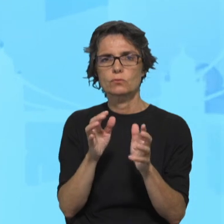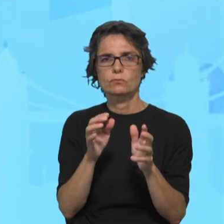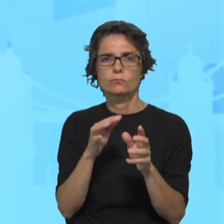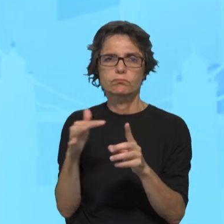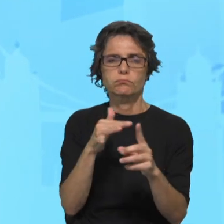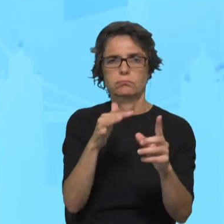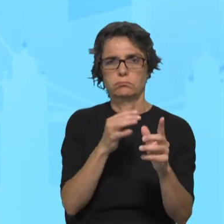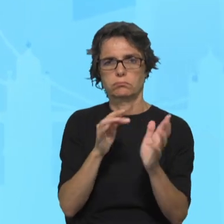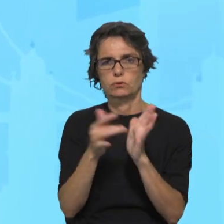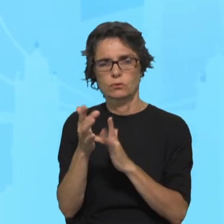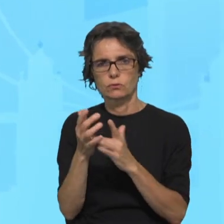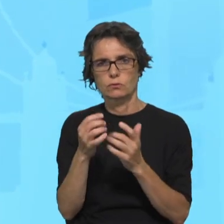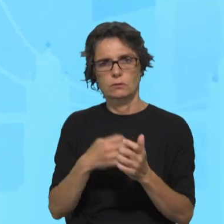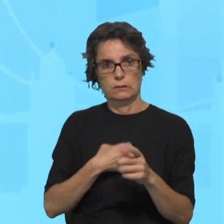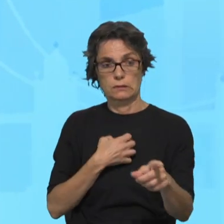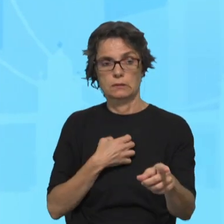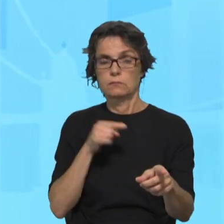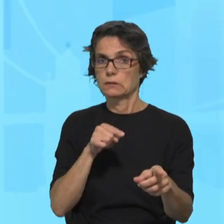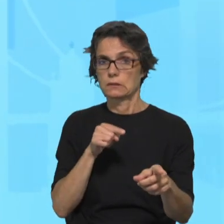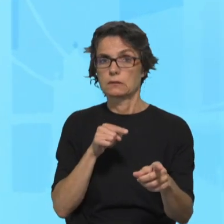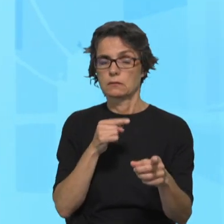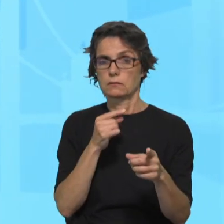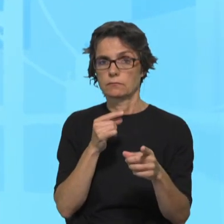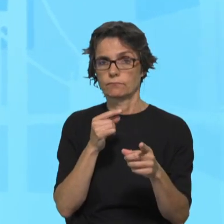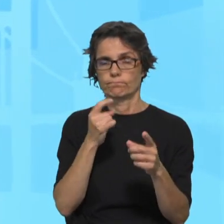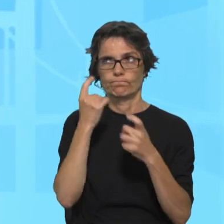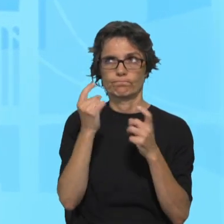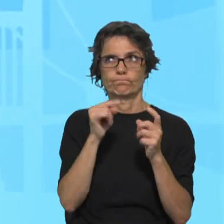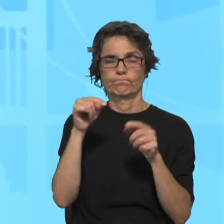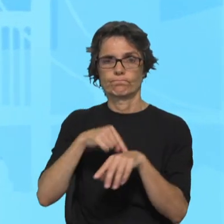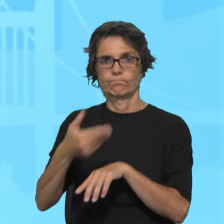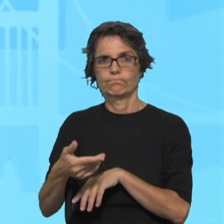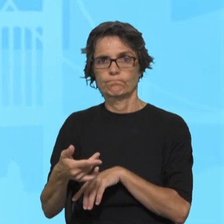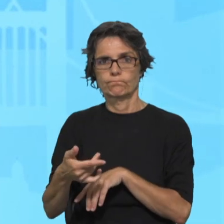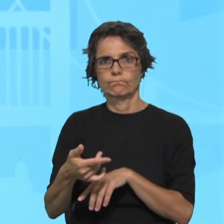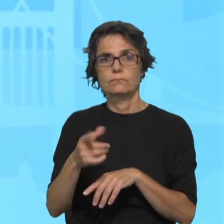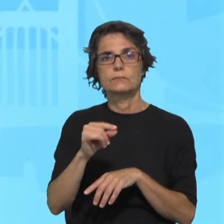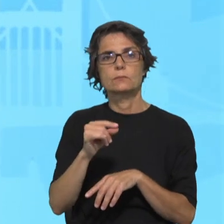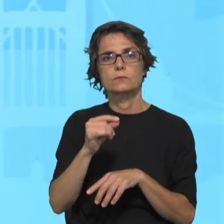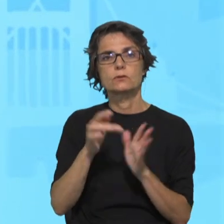este Jesus que se aproxima e que estabelece confiança e serenidade.